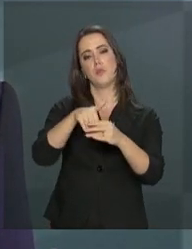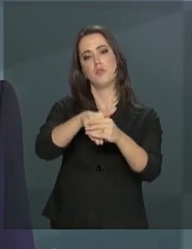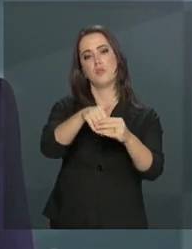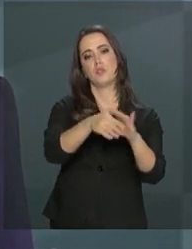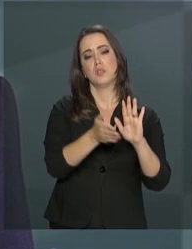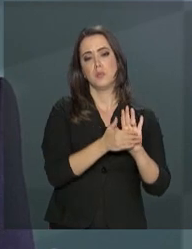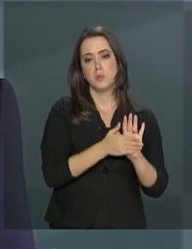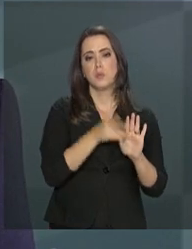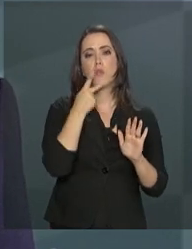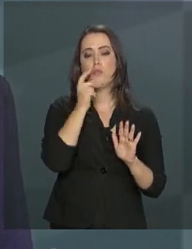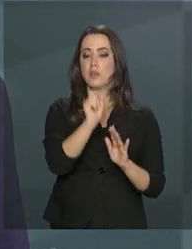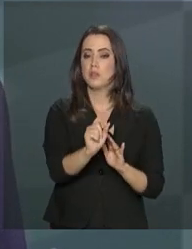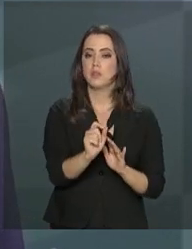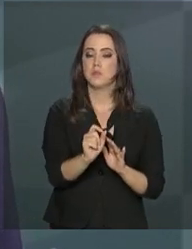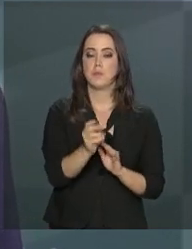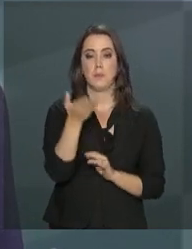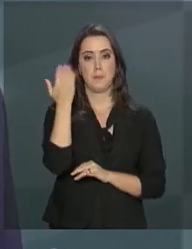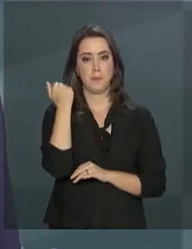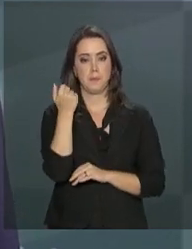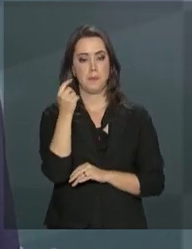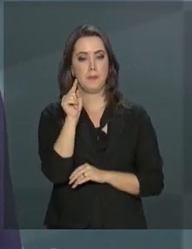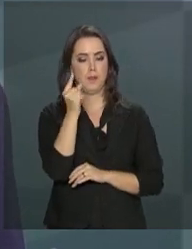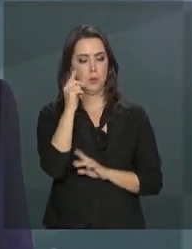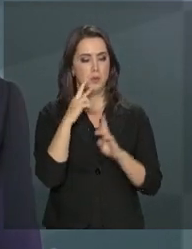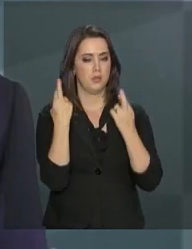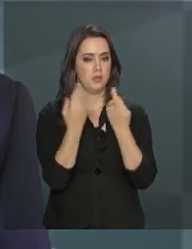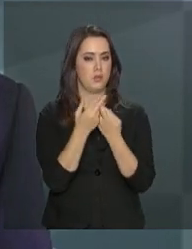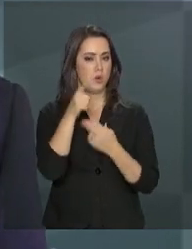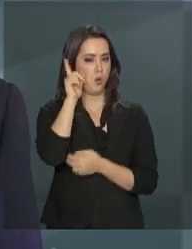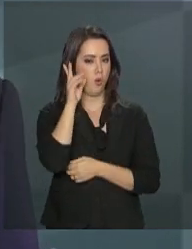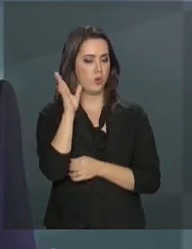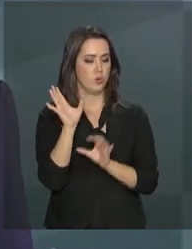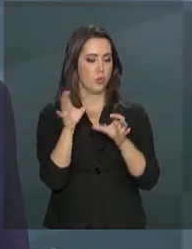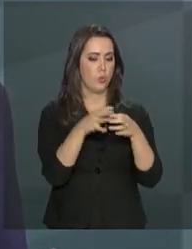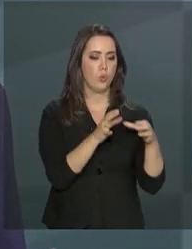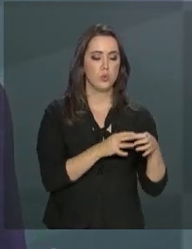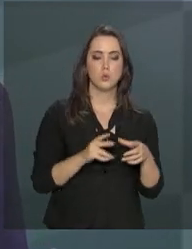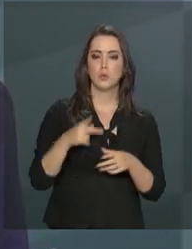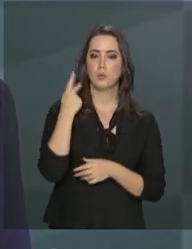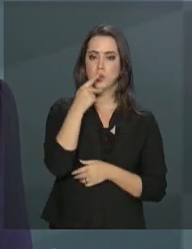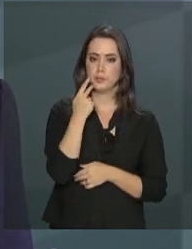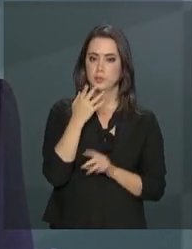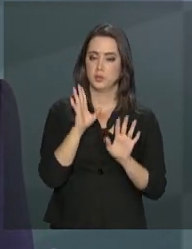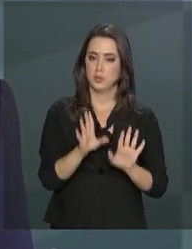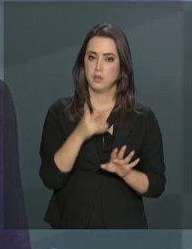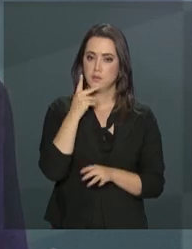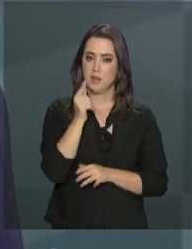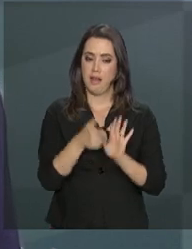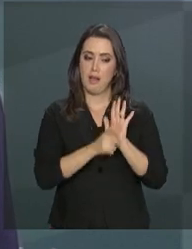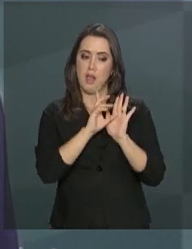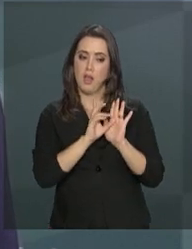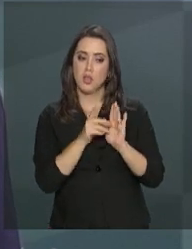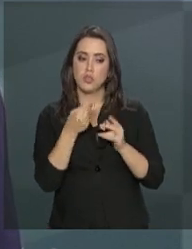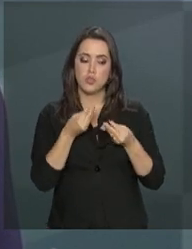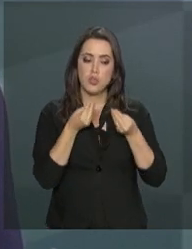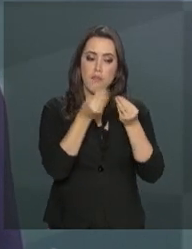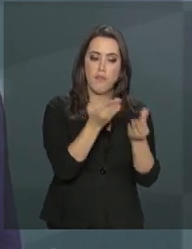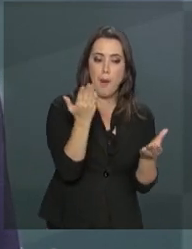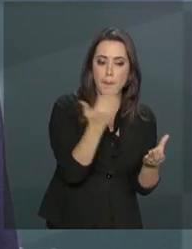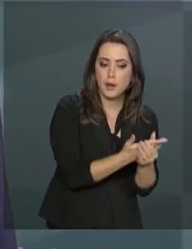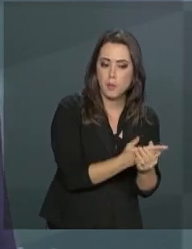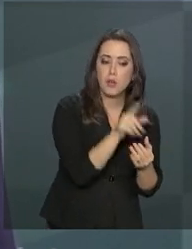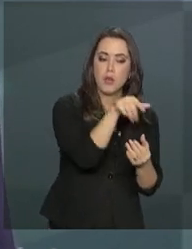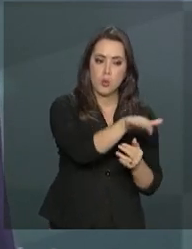Inclusive, eu disse, por ocasião de uma das reuniões de ontem, junto à bancada, nós queremos, antes de mandar qualquer proposta para a Câmara,